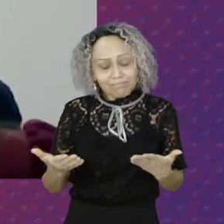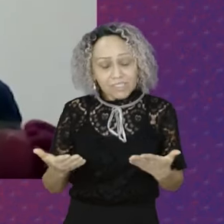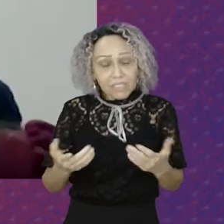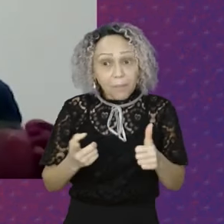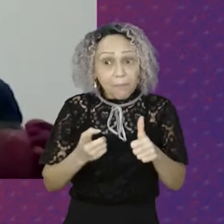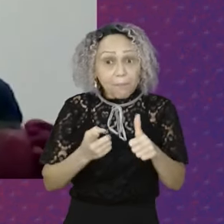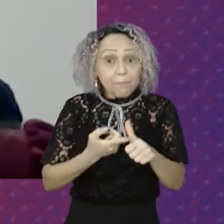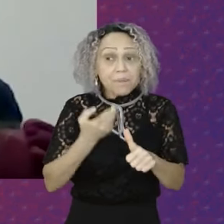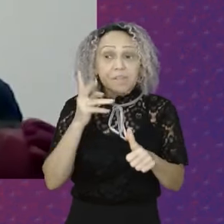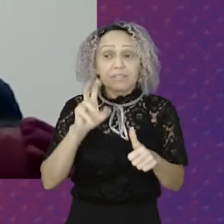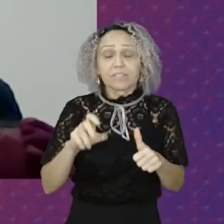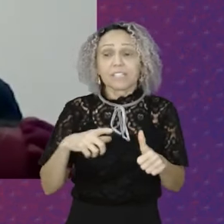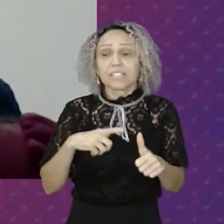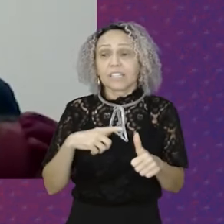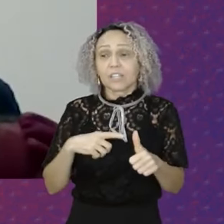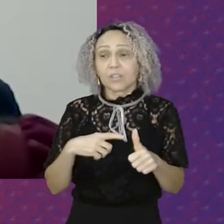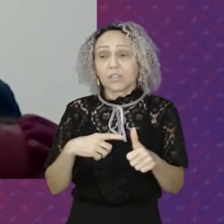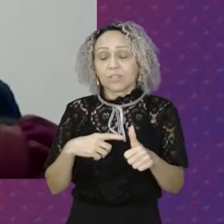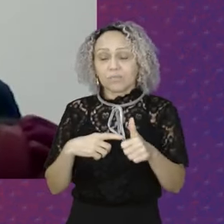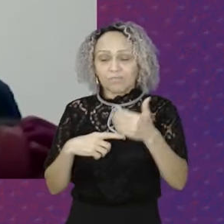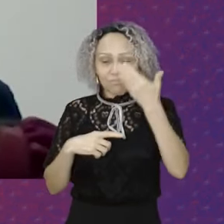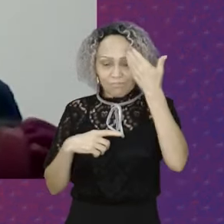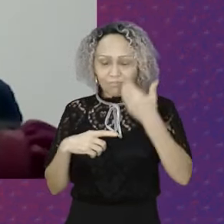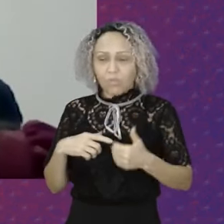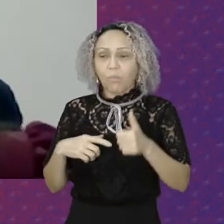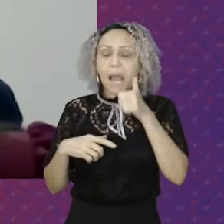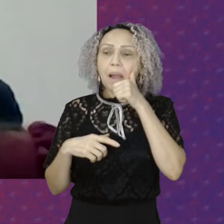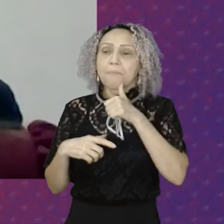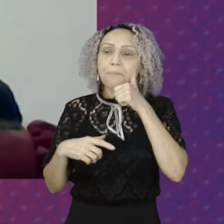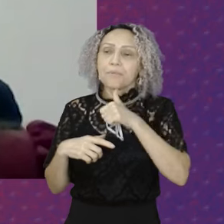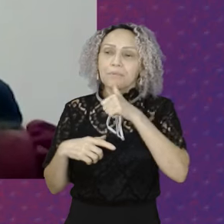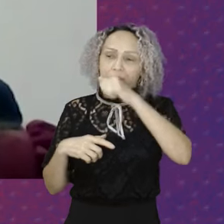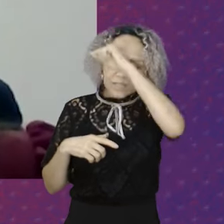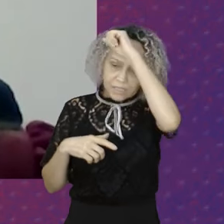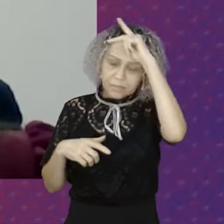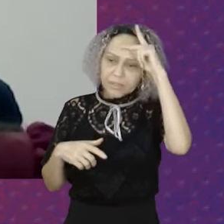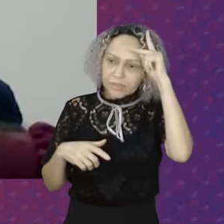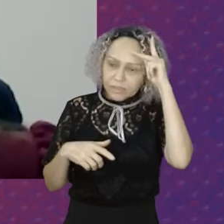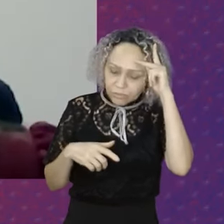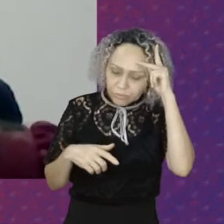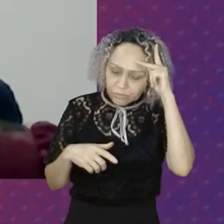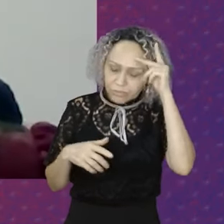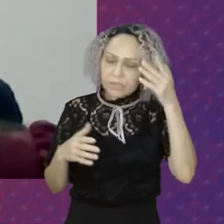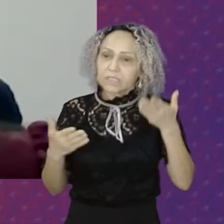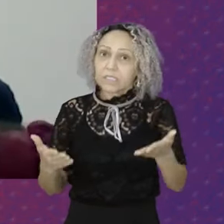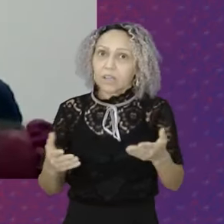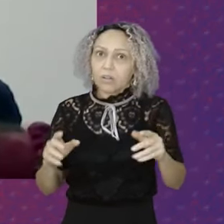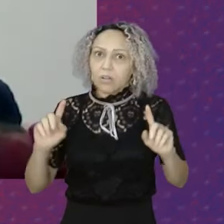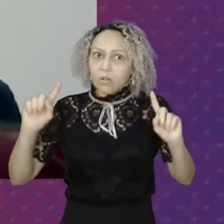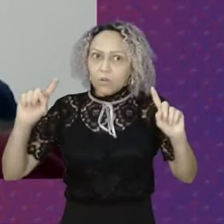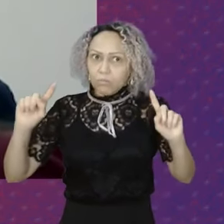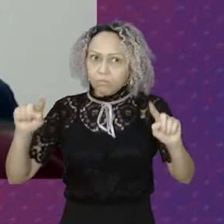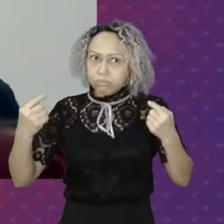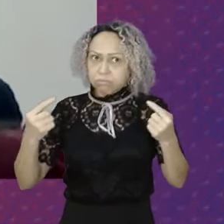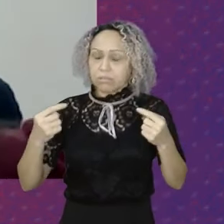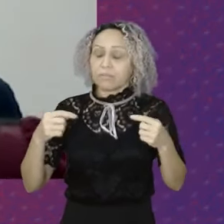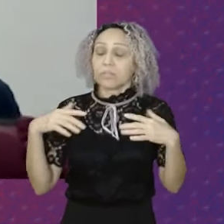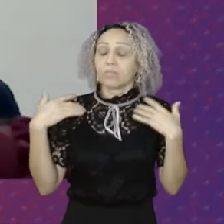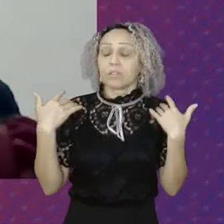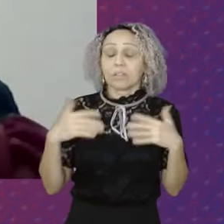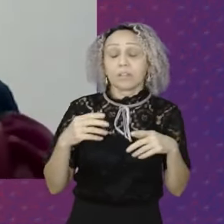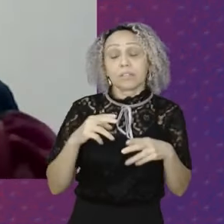pela